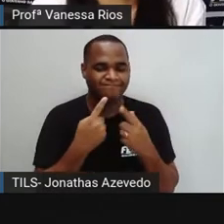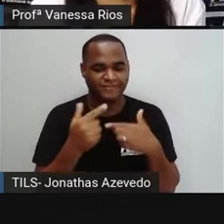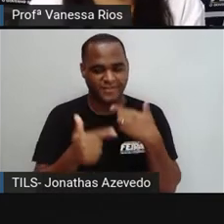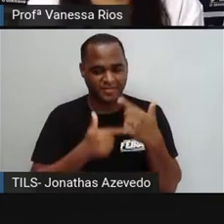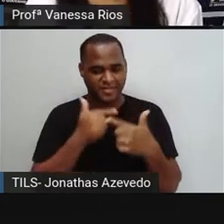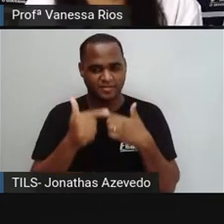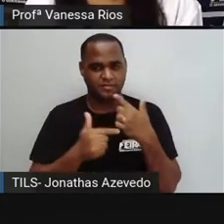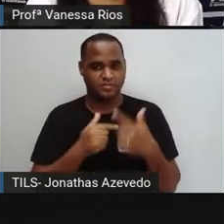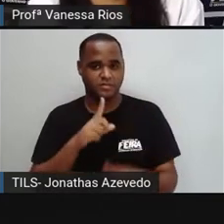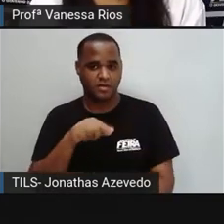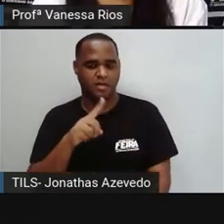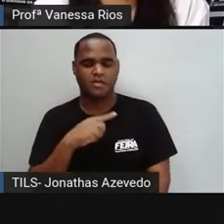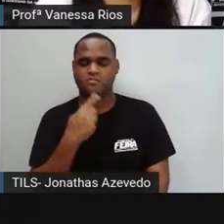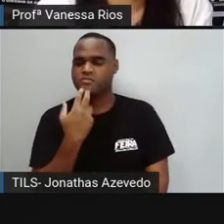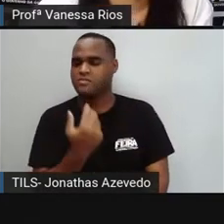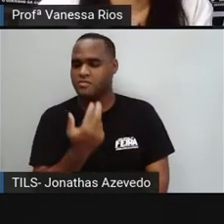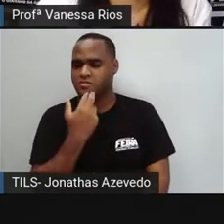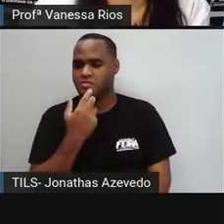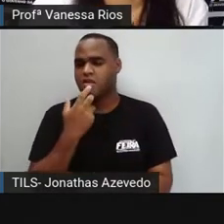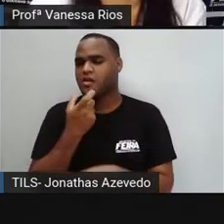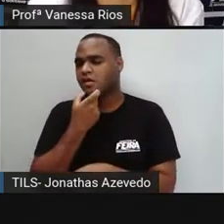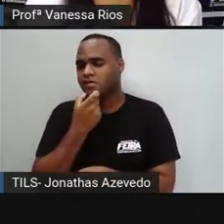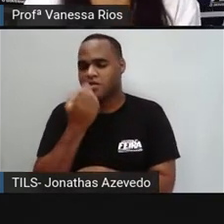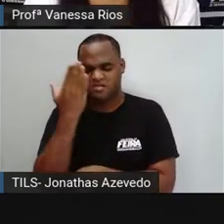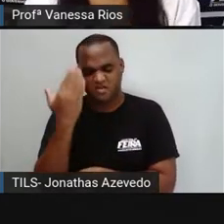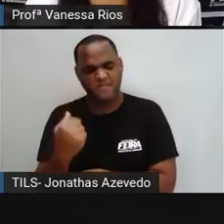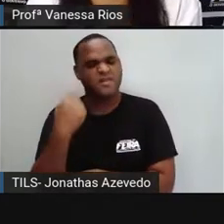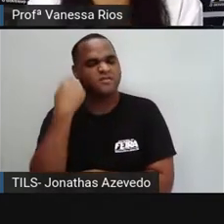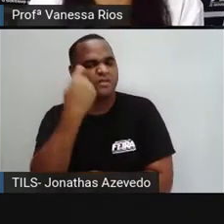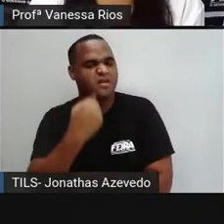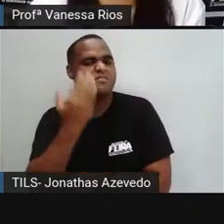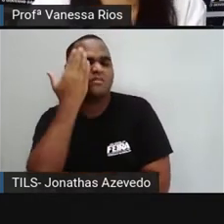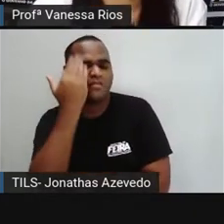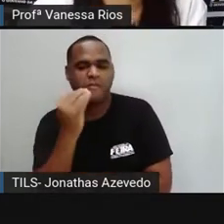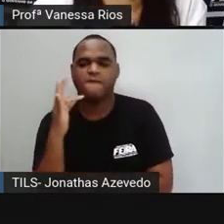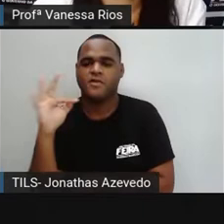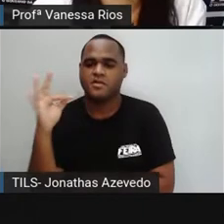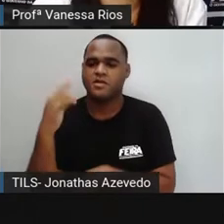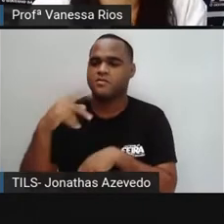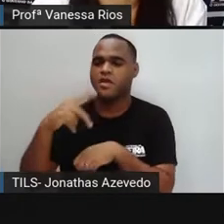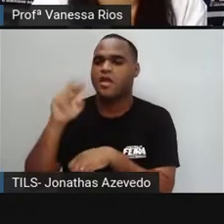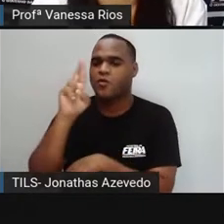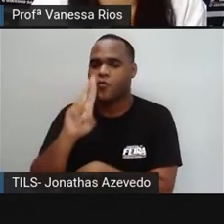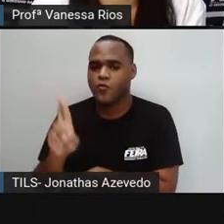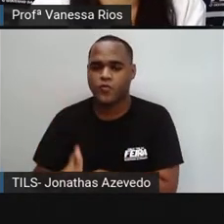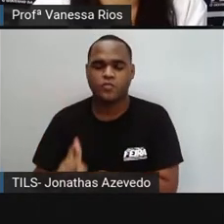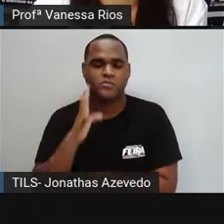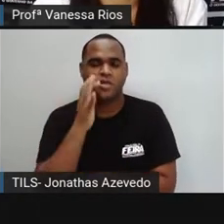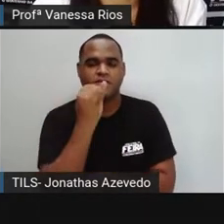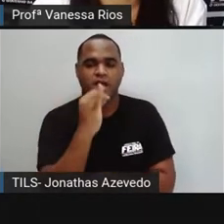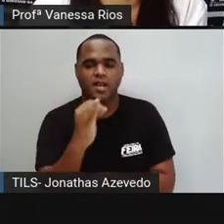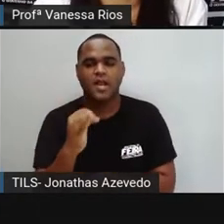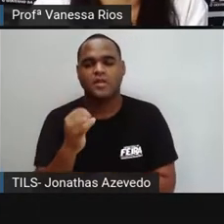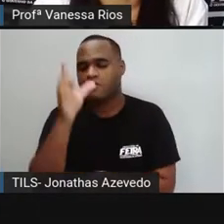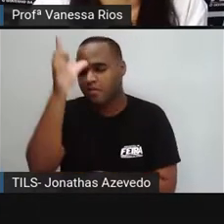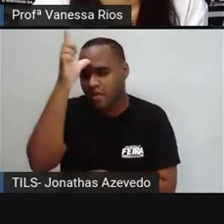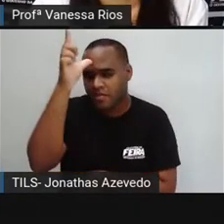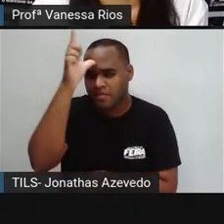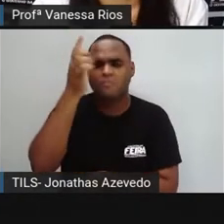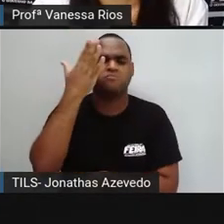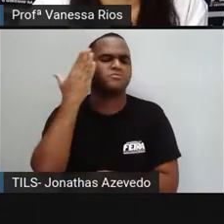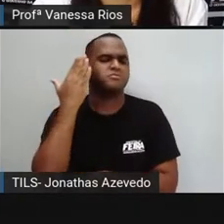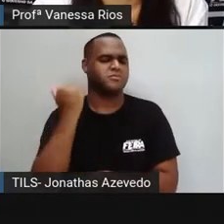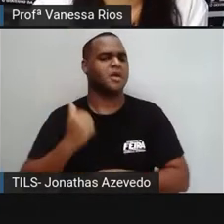E aí ela fala, olha, eu falo fluentemente inglês, espanhol, francês, russo, italiano e alemão.